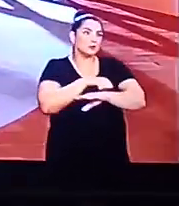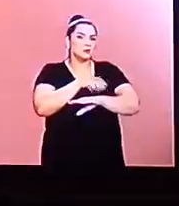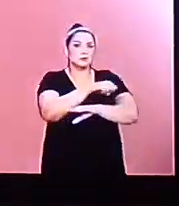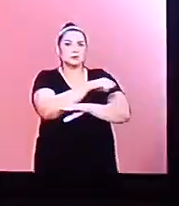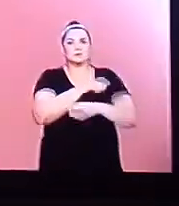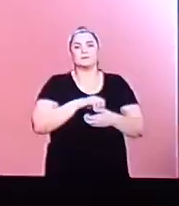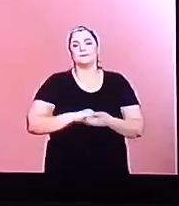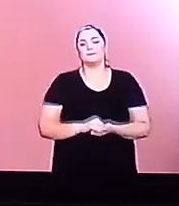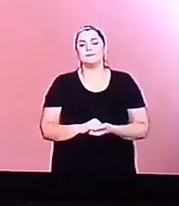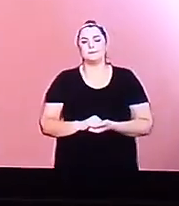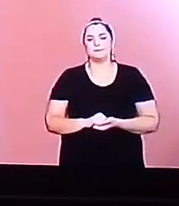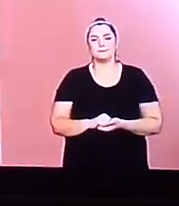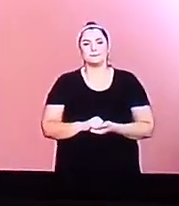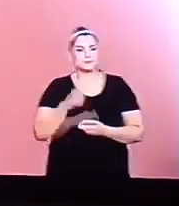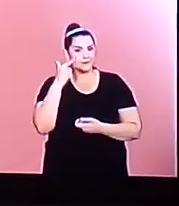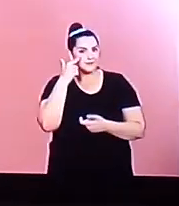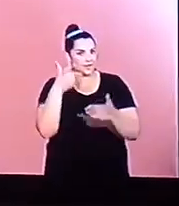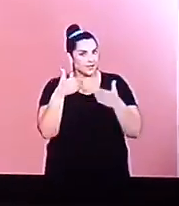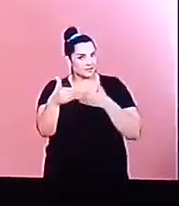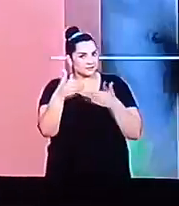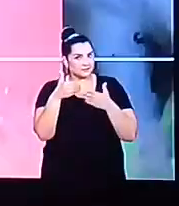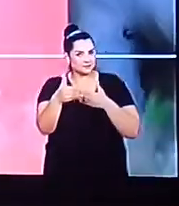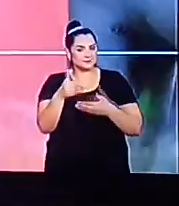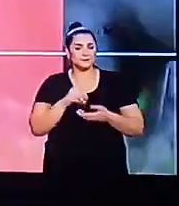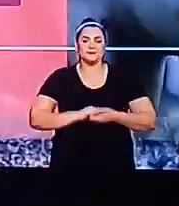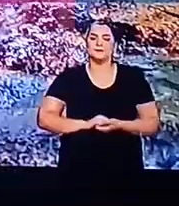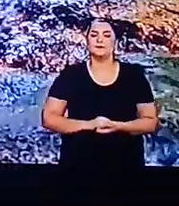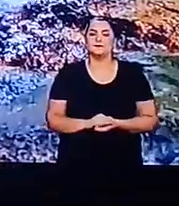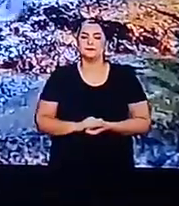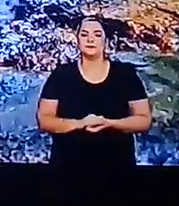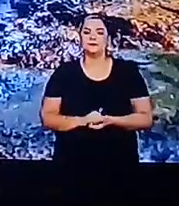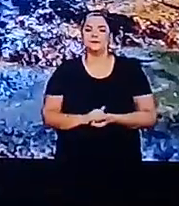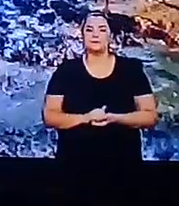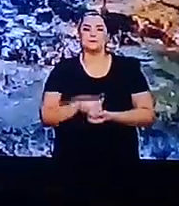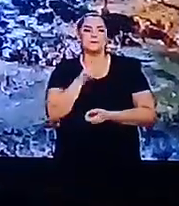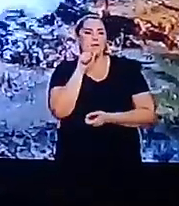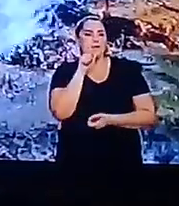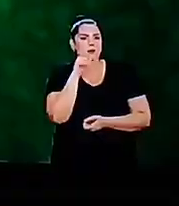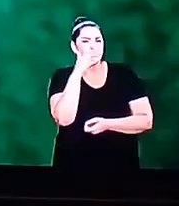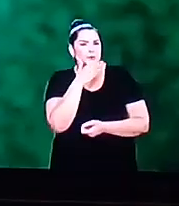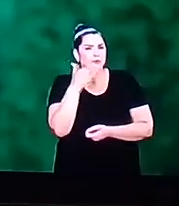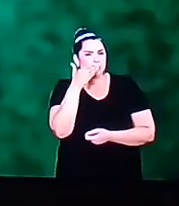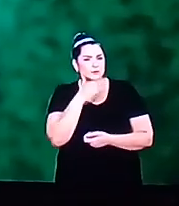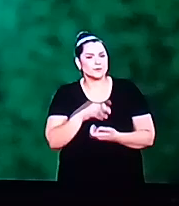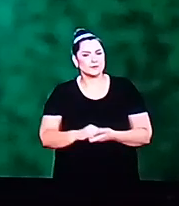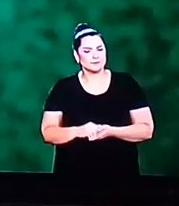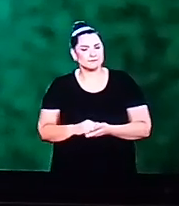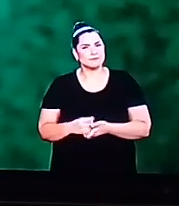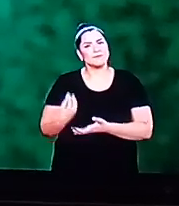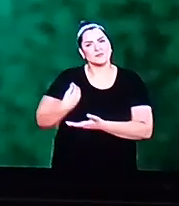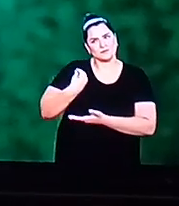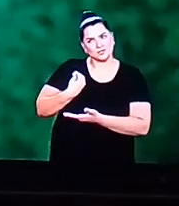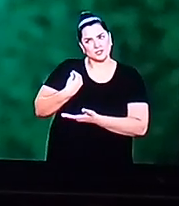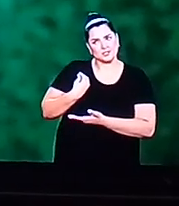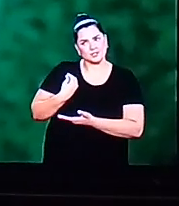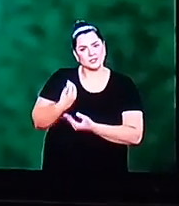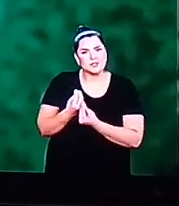agrônomo, né? A veterinária E... E é interessante